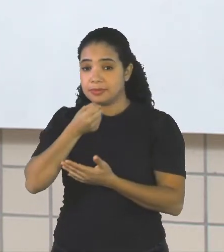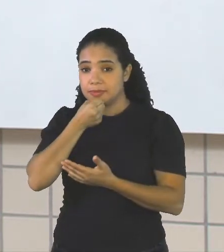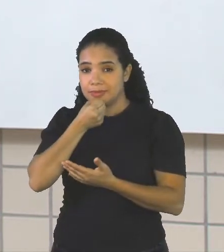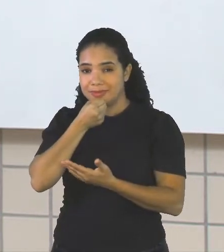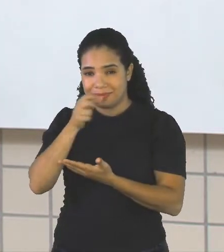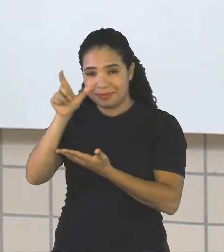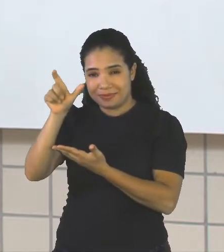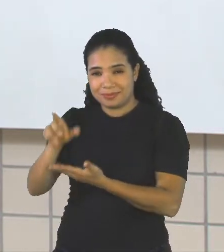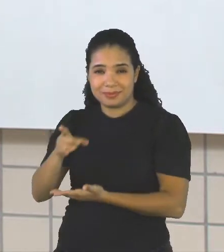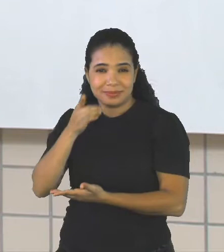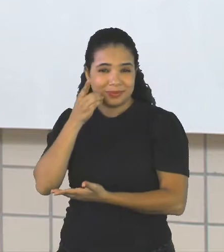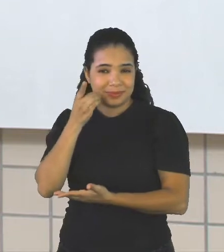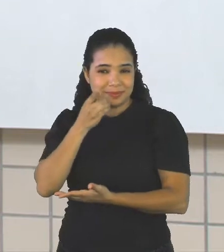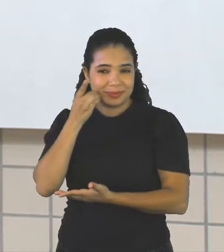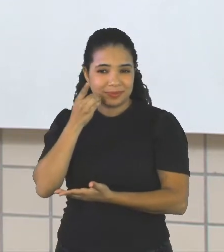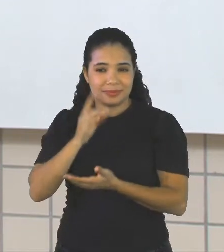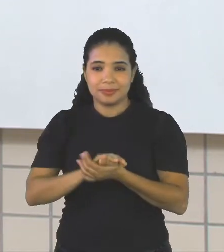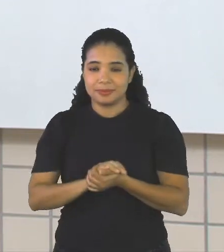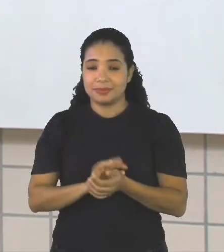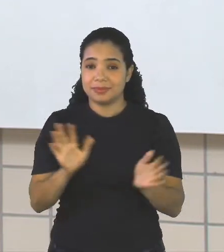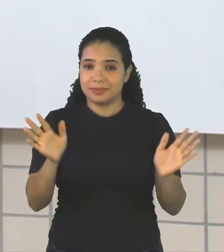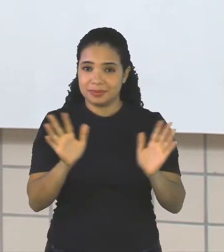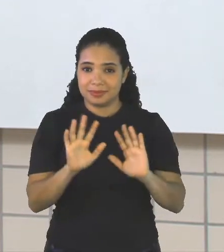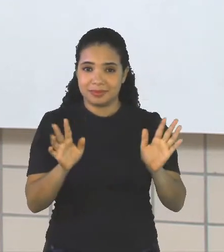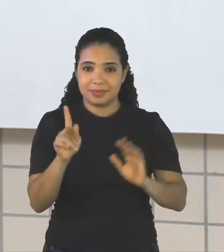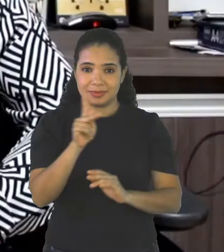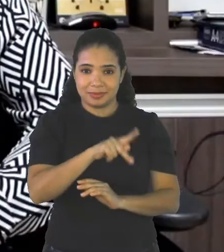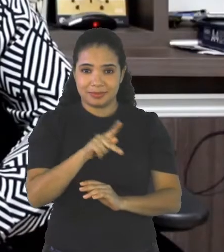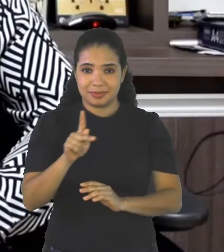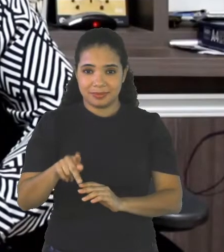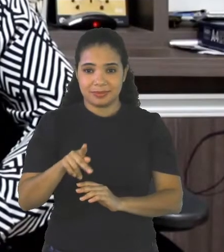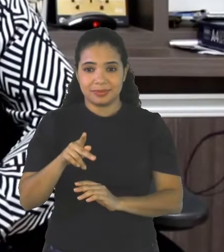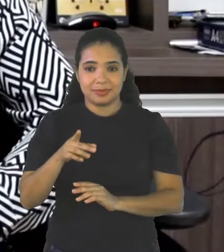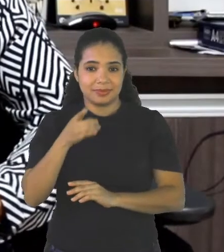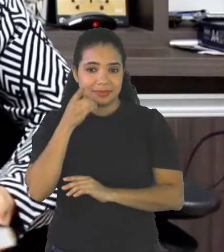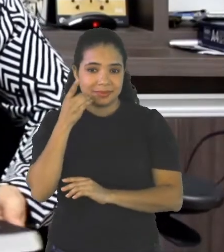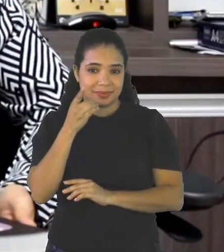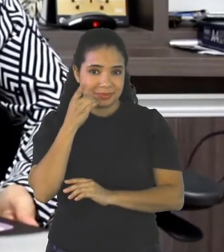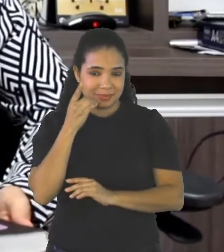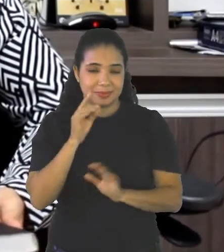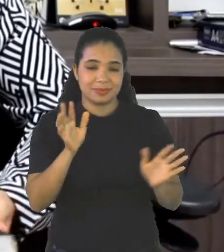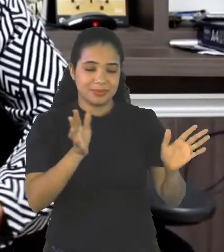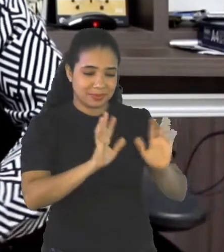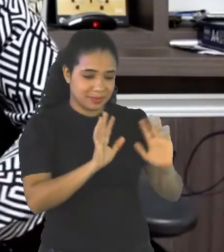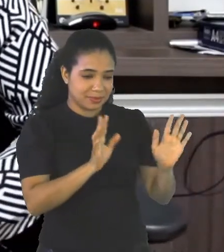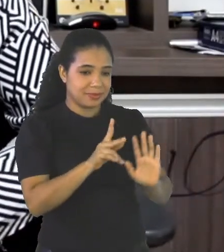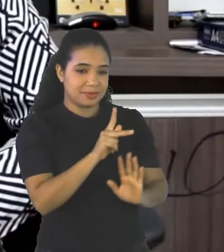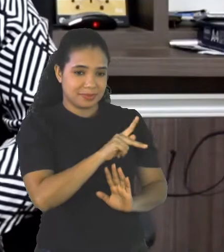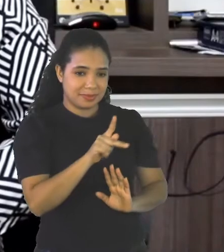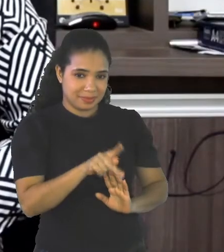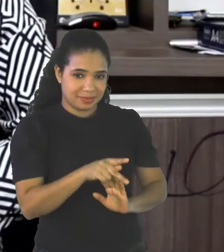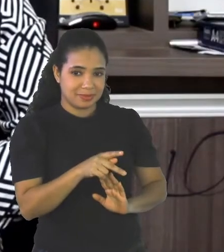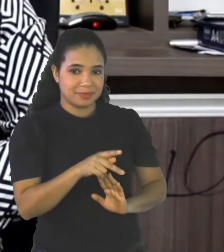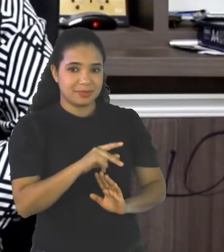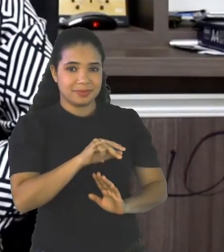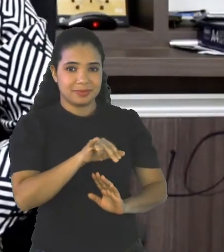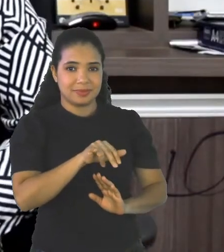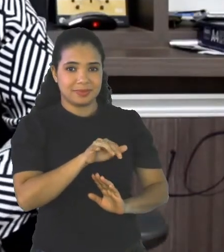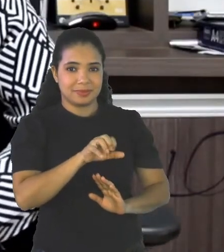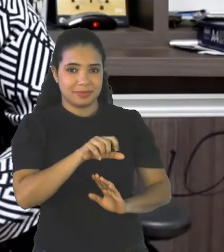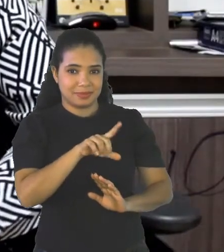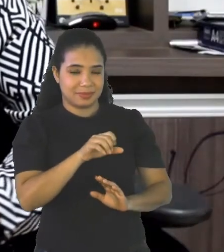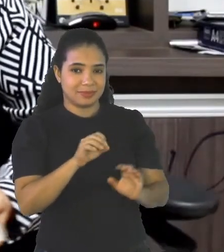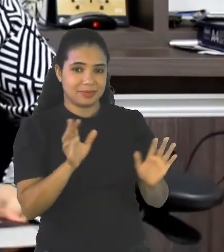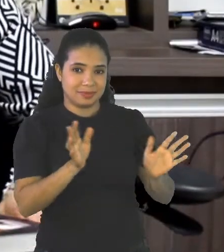Né Hello Teacher Daniela Hello Jailson How are you And hello Students From